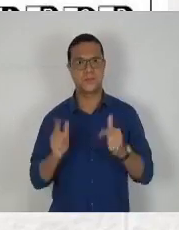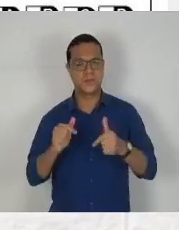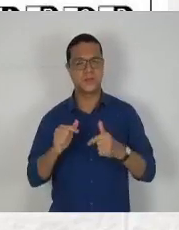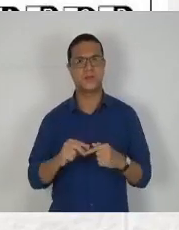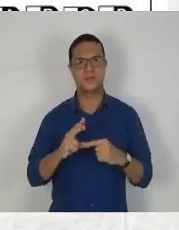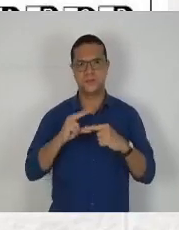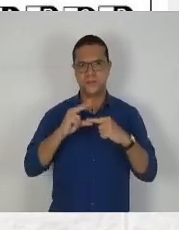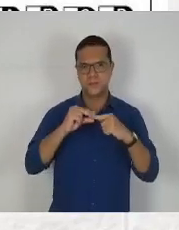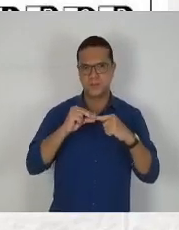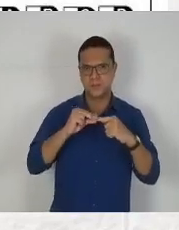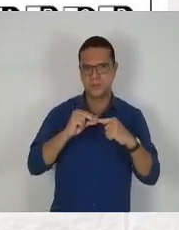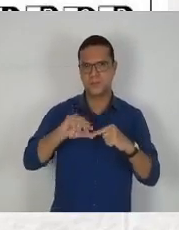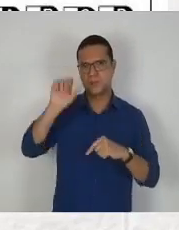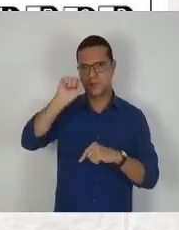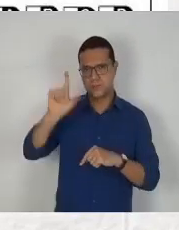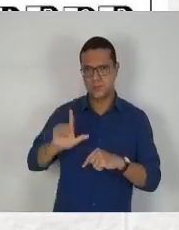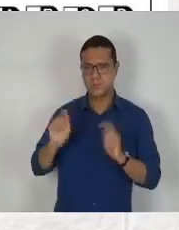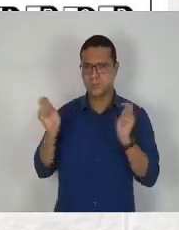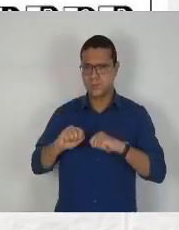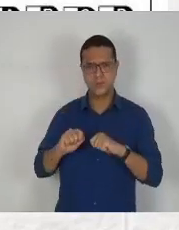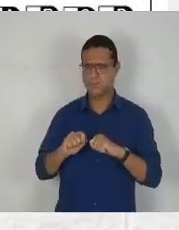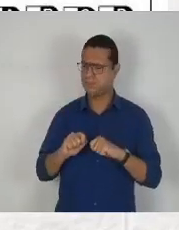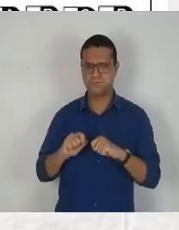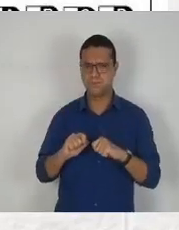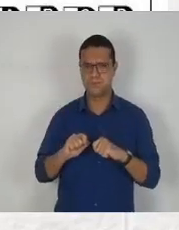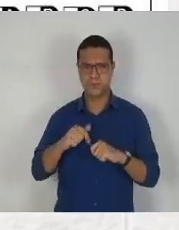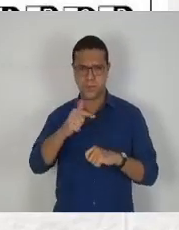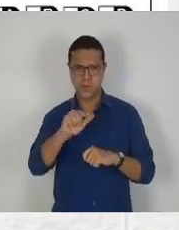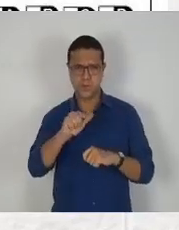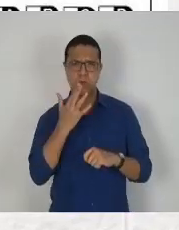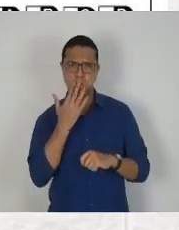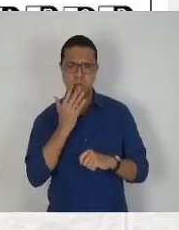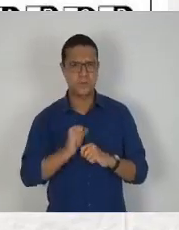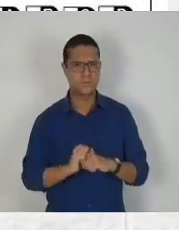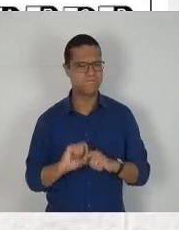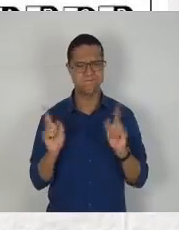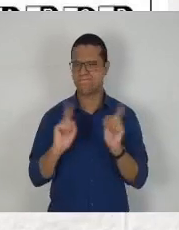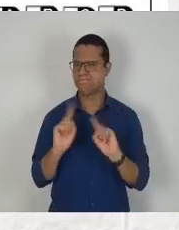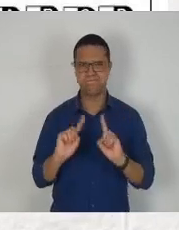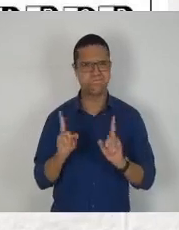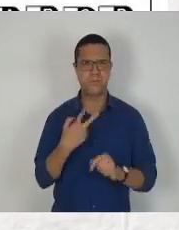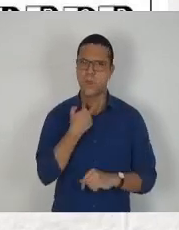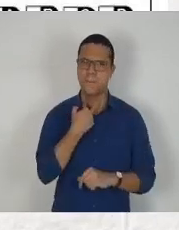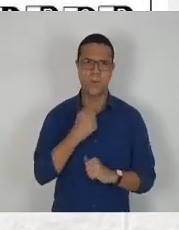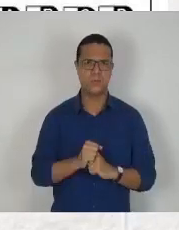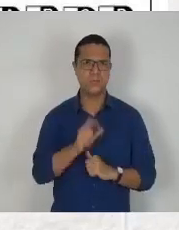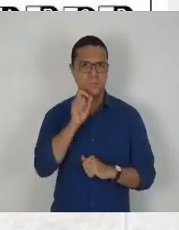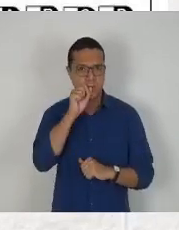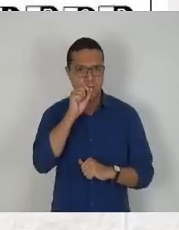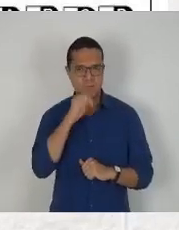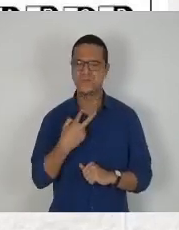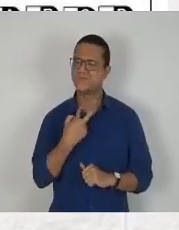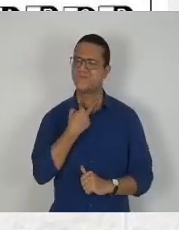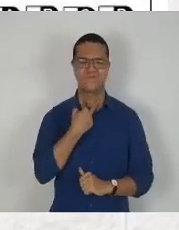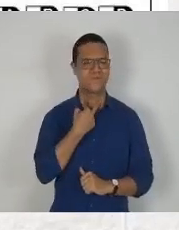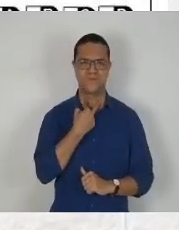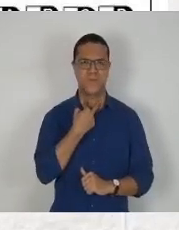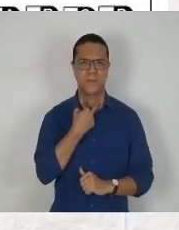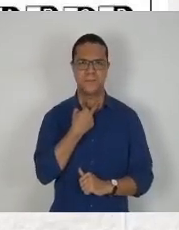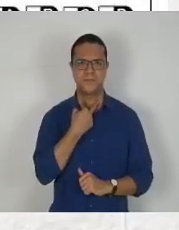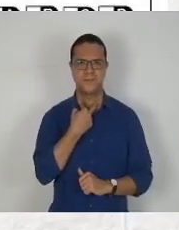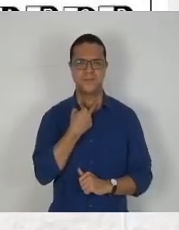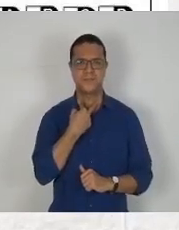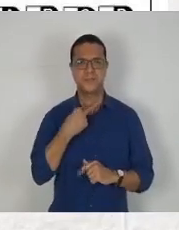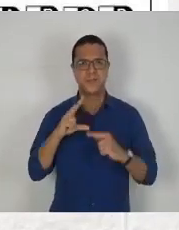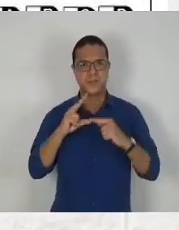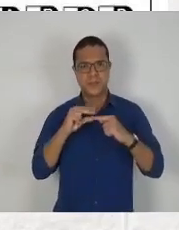Então, caneta azul pode? Não. Caneta de outra cor pode? Não. Lápis? Também